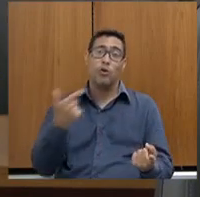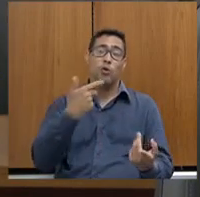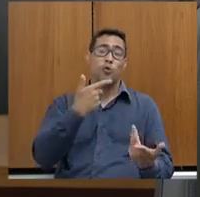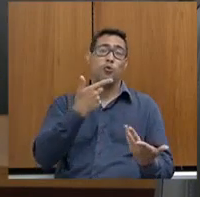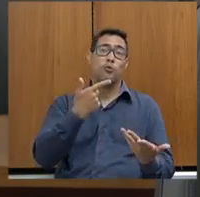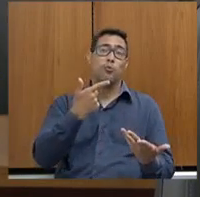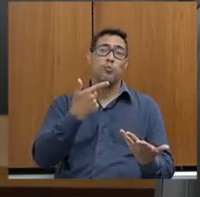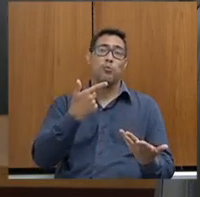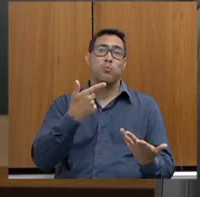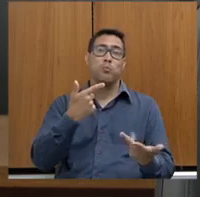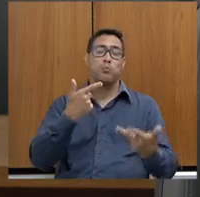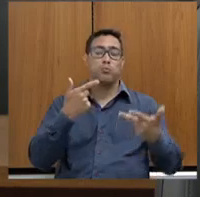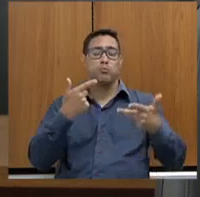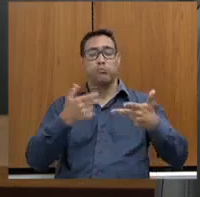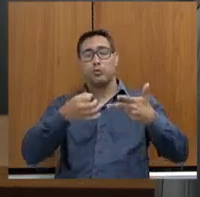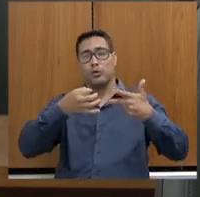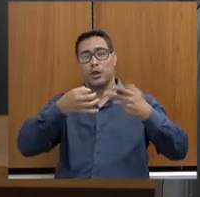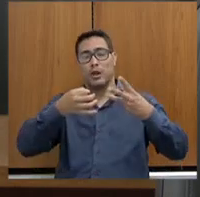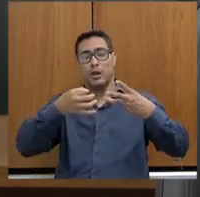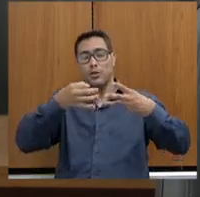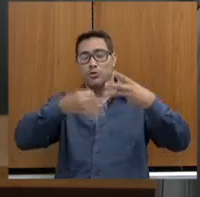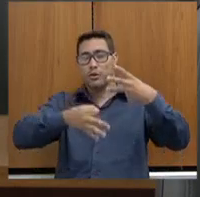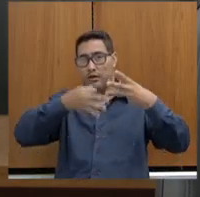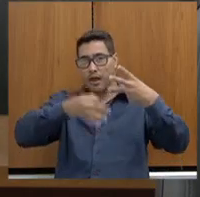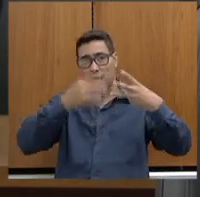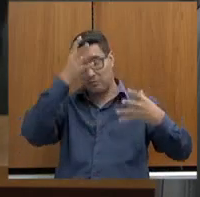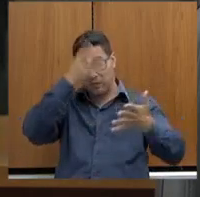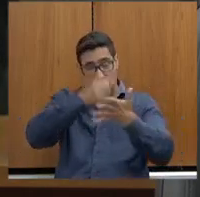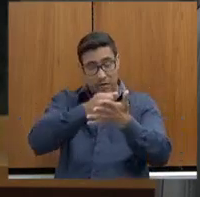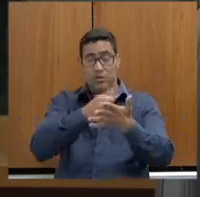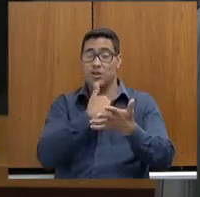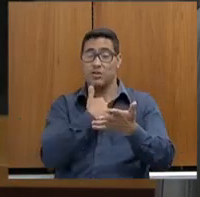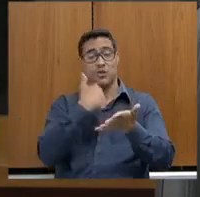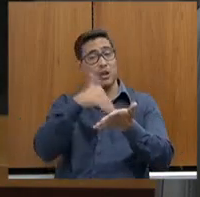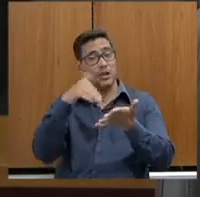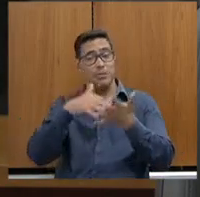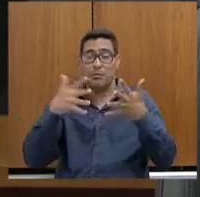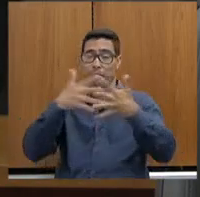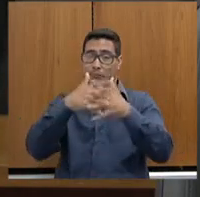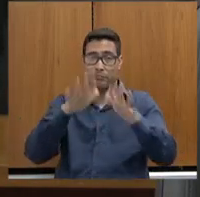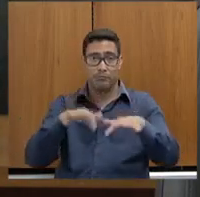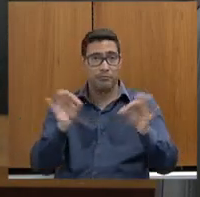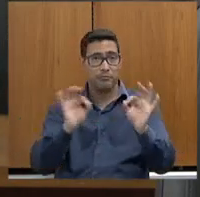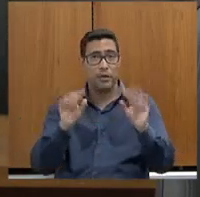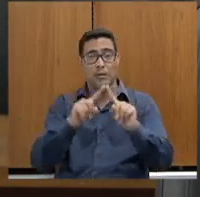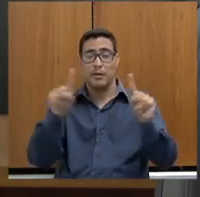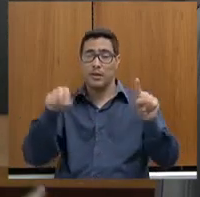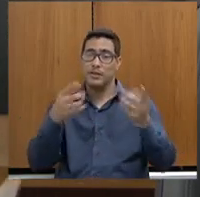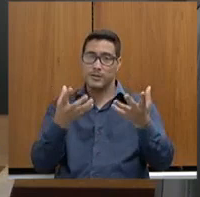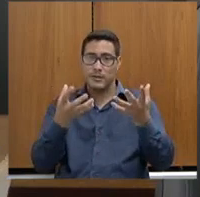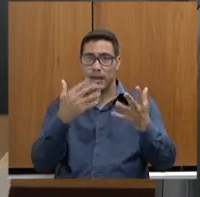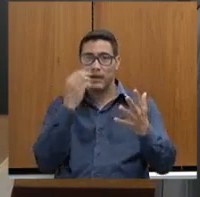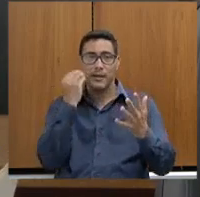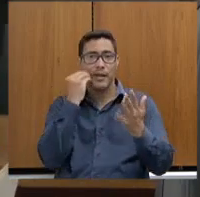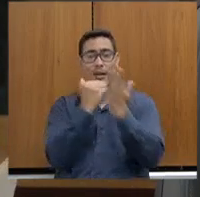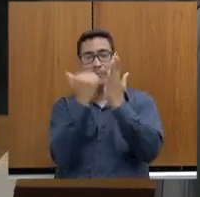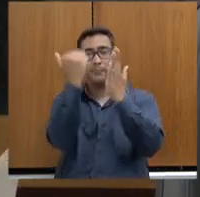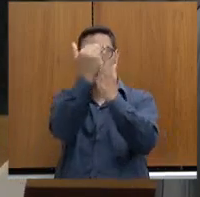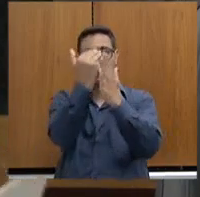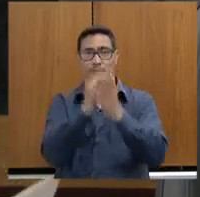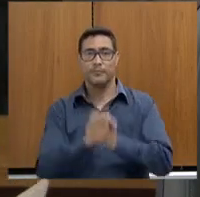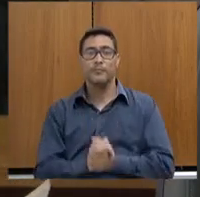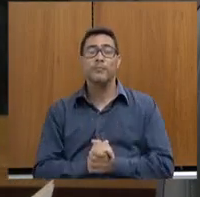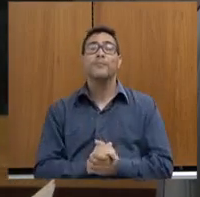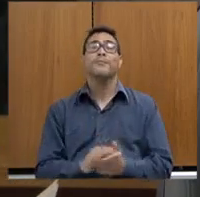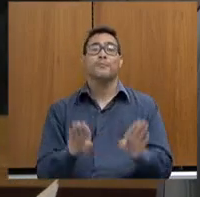nada, porque ainda não está decidido, mas já foi interposto o recurso com relação a essa eliminar. Com relação aos